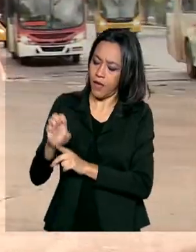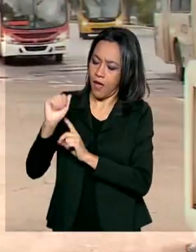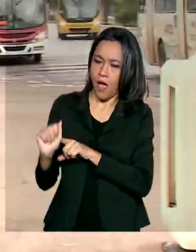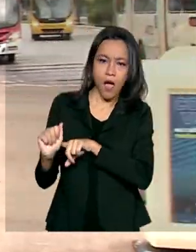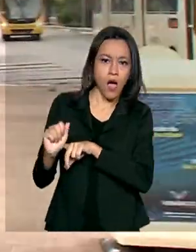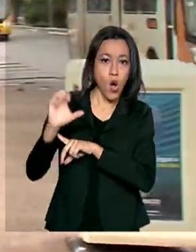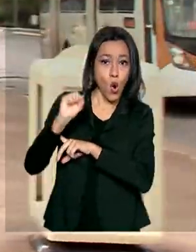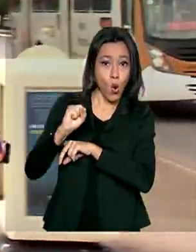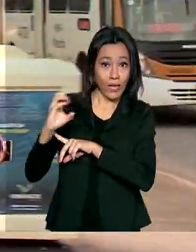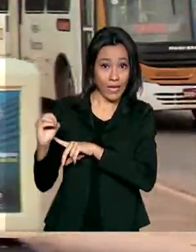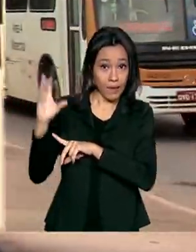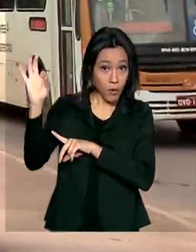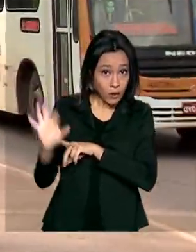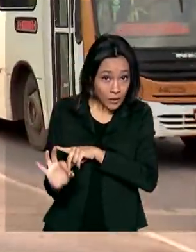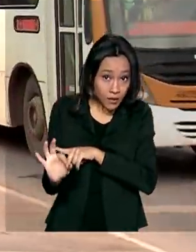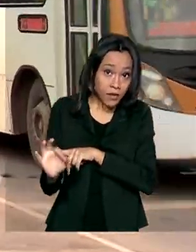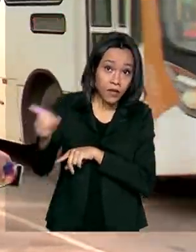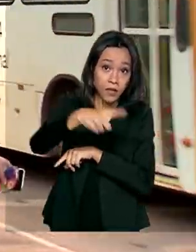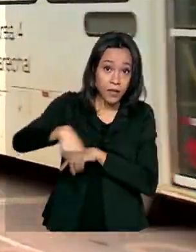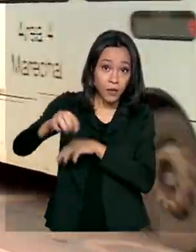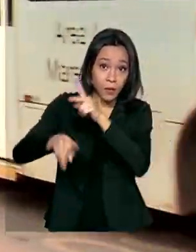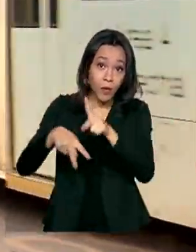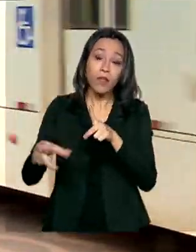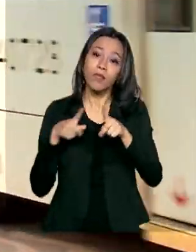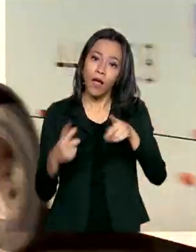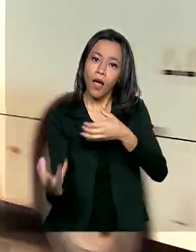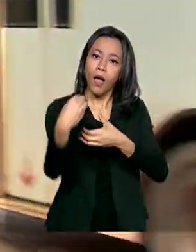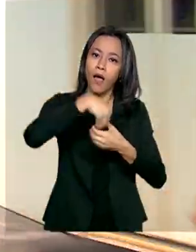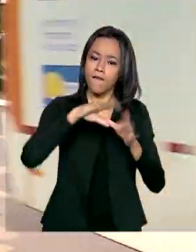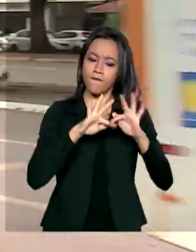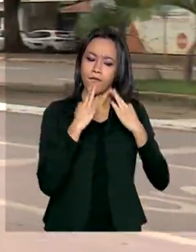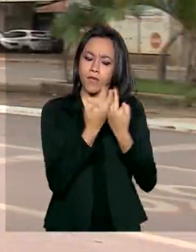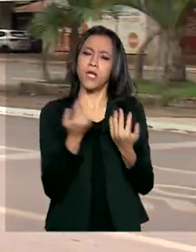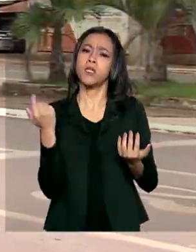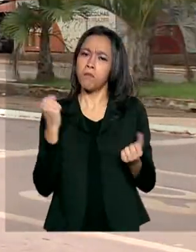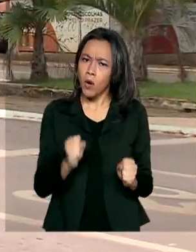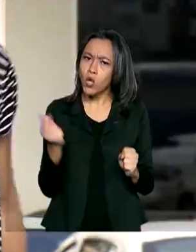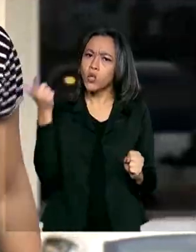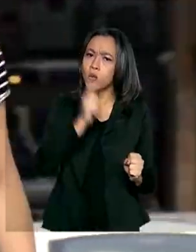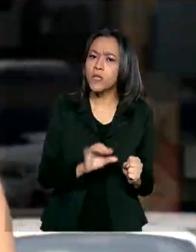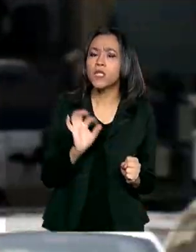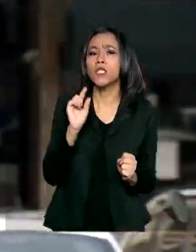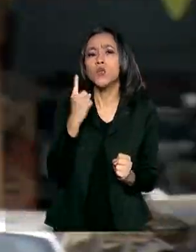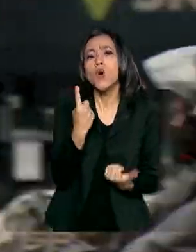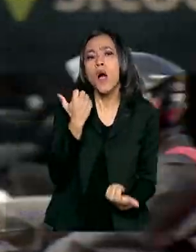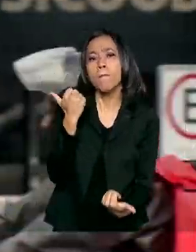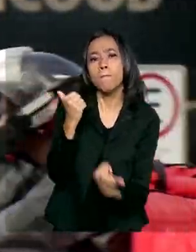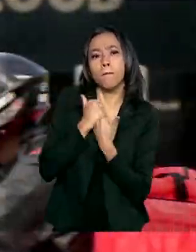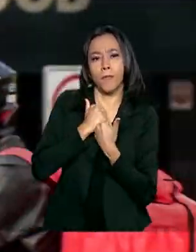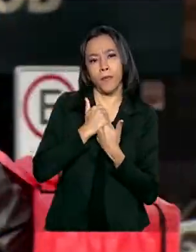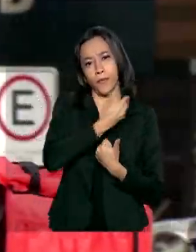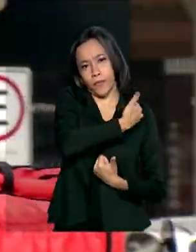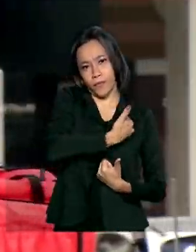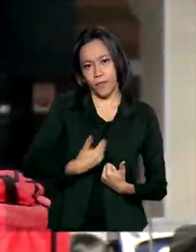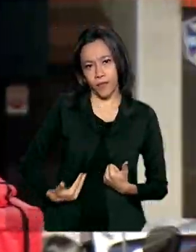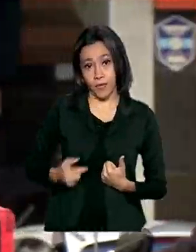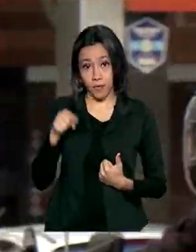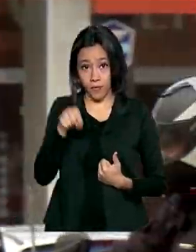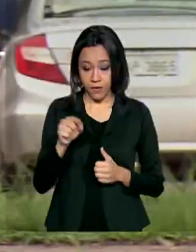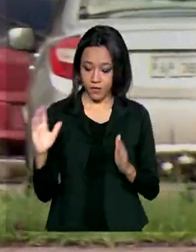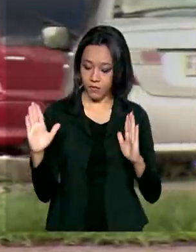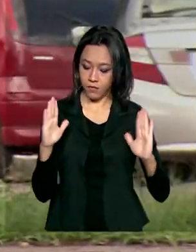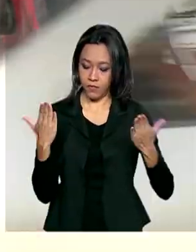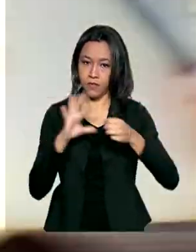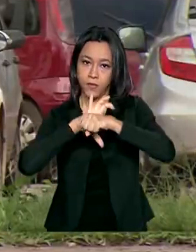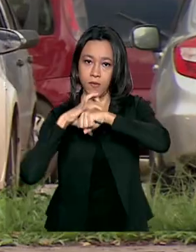estão em famílias que podem ter acesso a pelo menos um dos benefícios oferecidos pelo governo durante a pandemia,